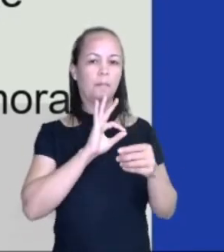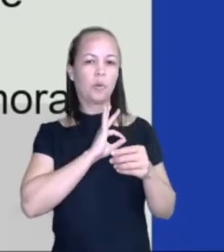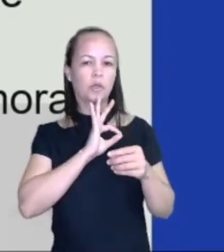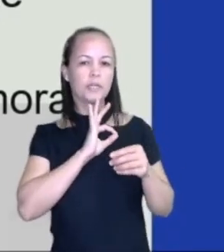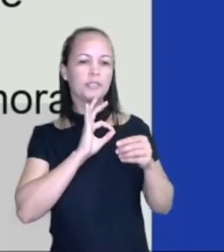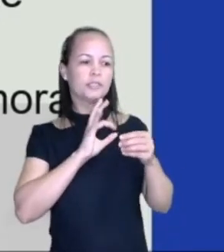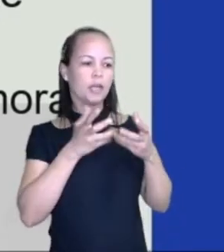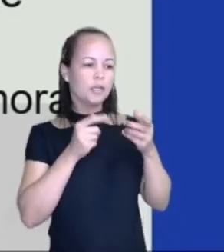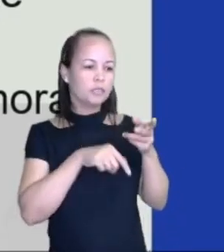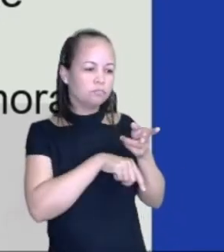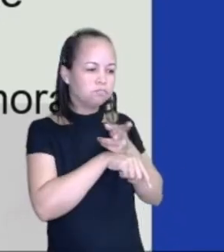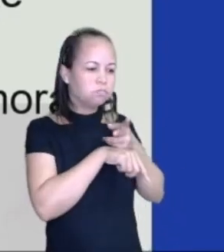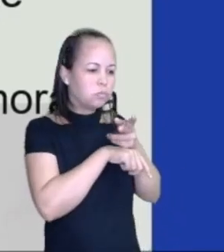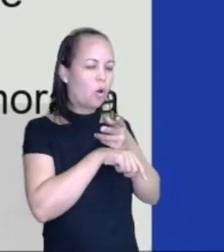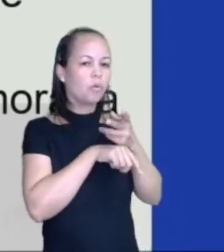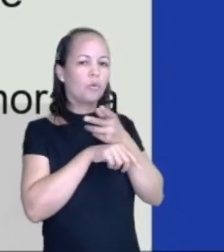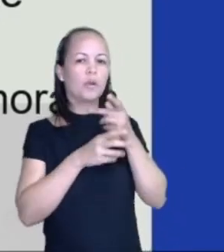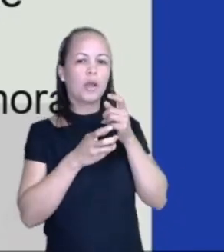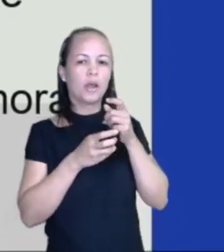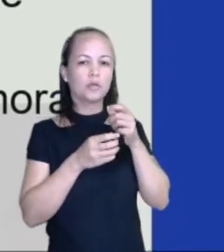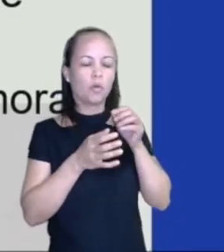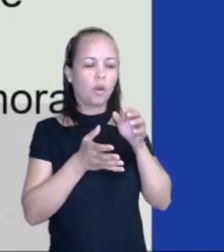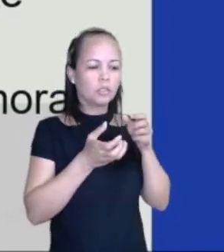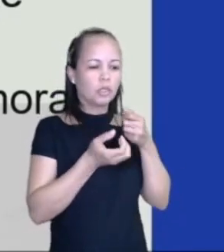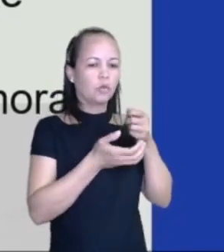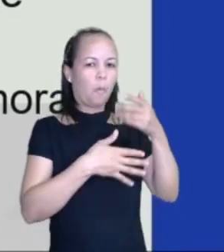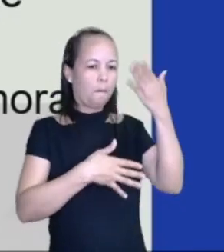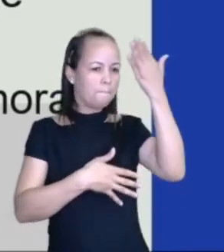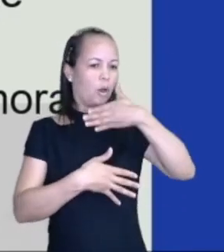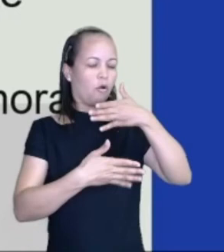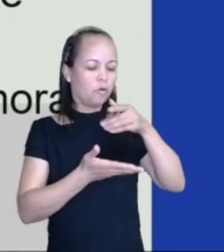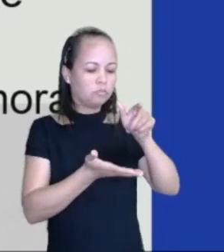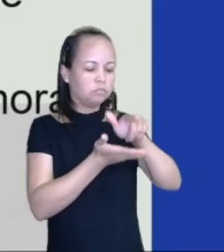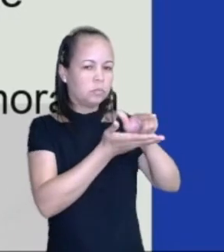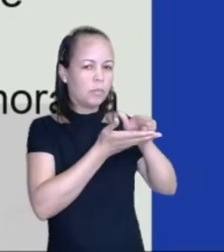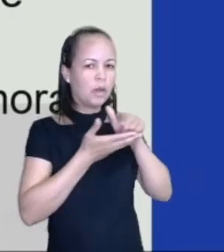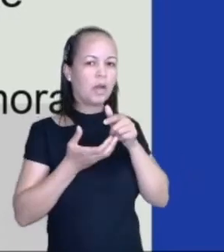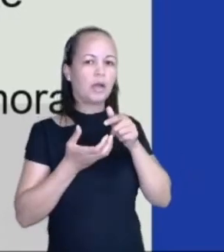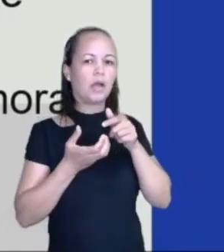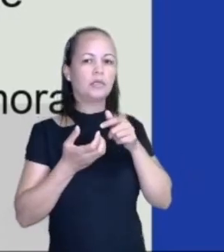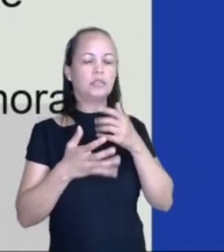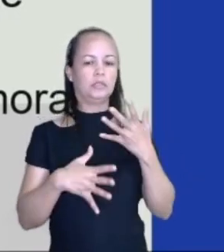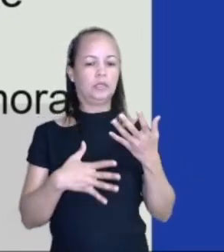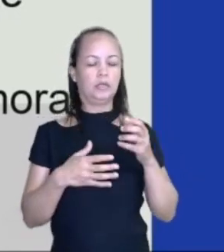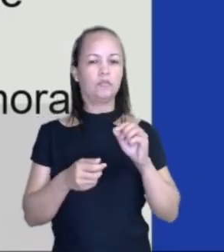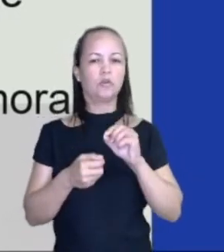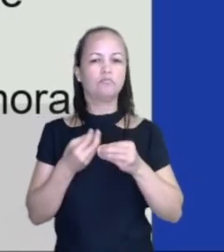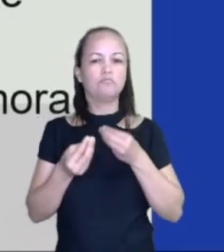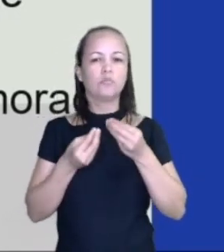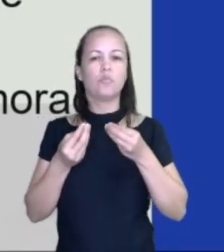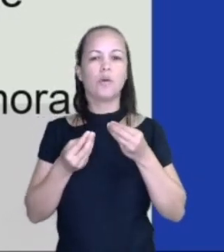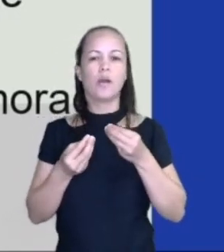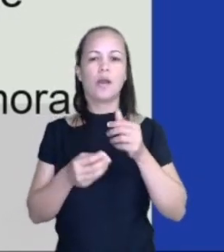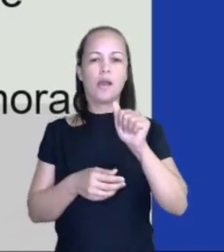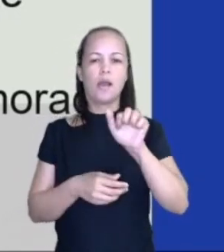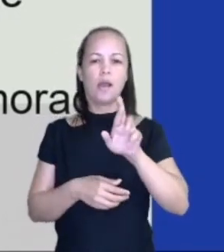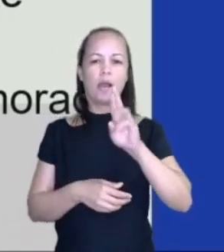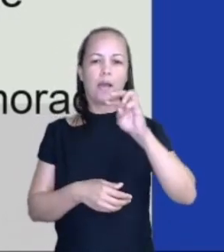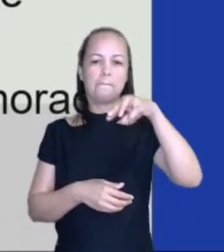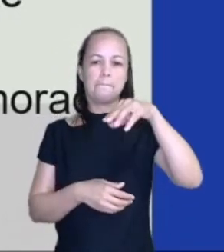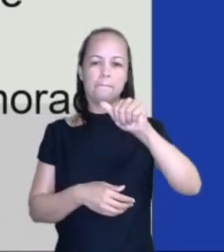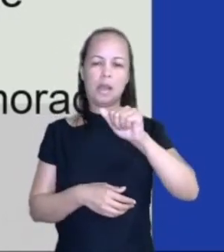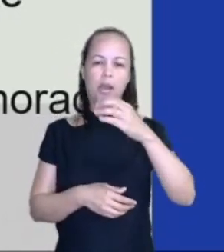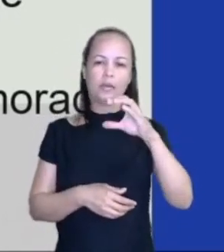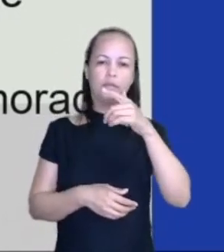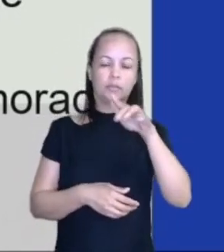coletando provas de que houve uma armação. Olha aí, o conflito foi exposto e está sendo desenrolado, o